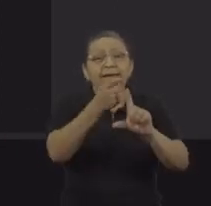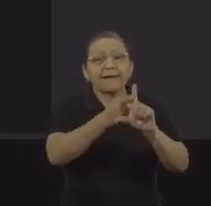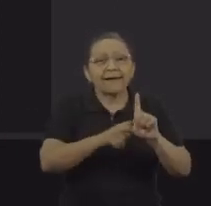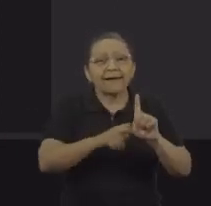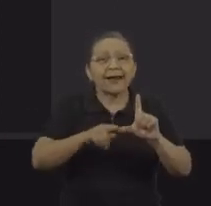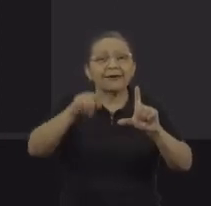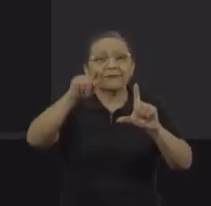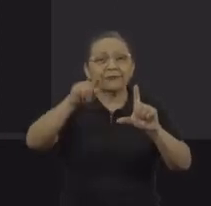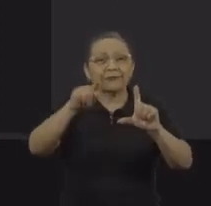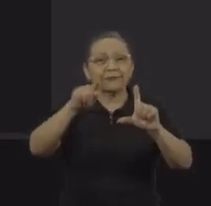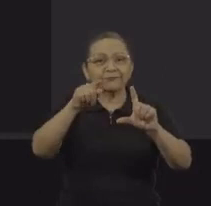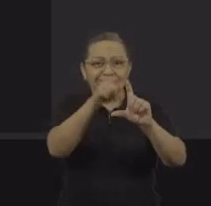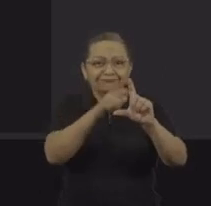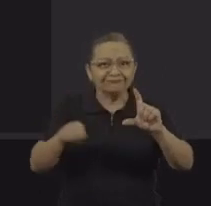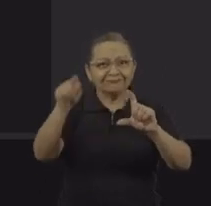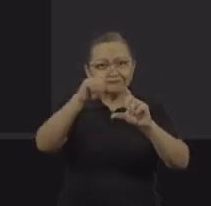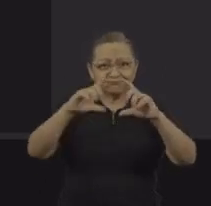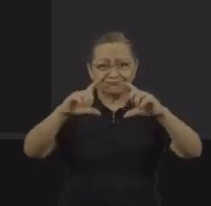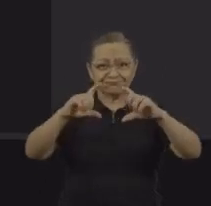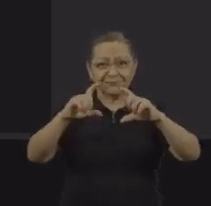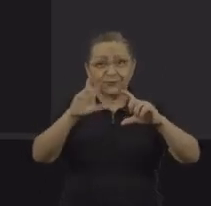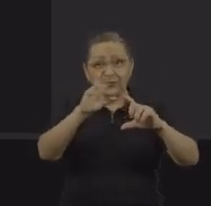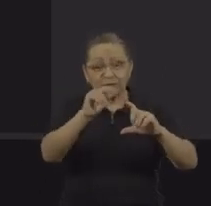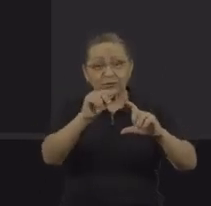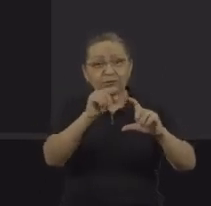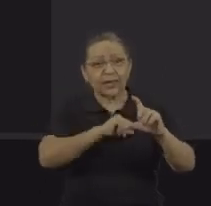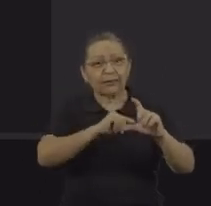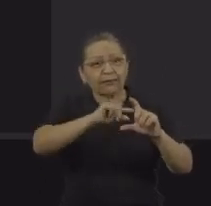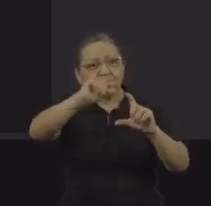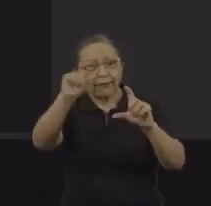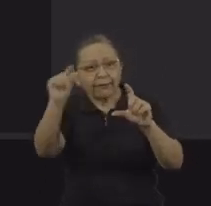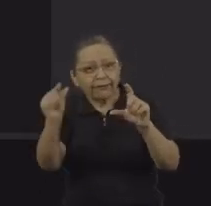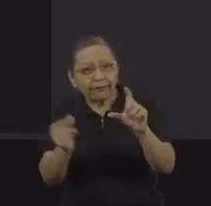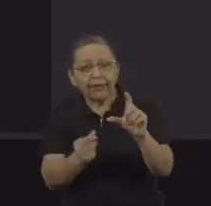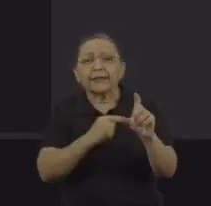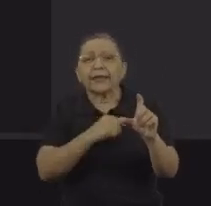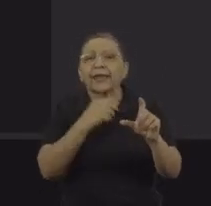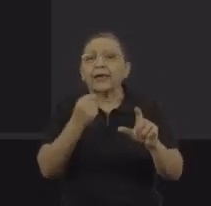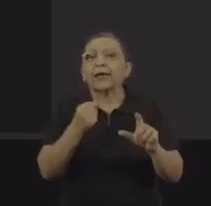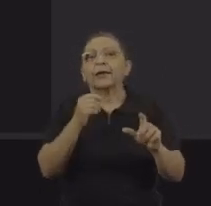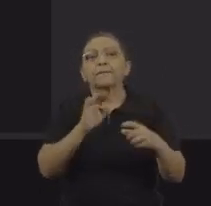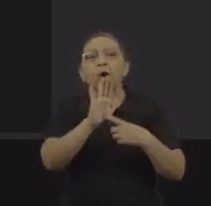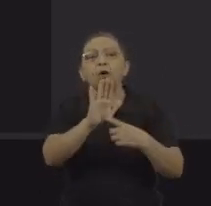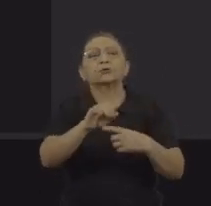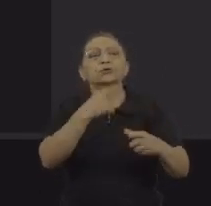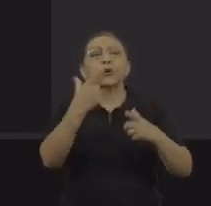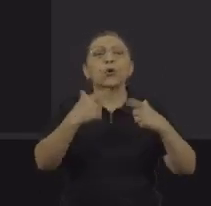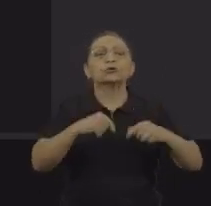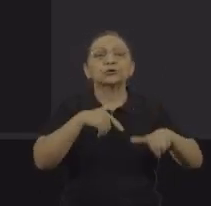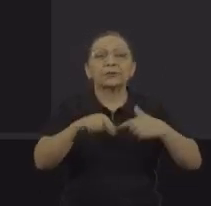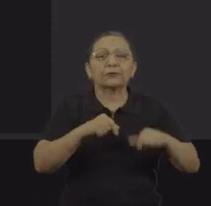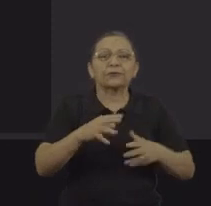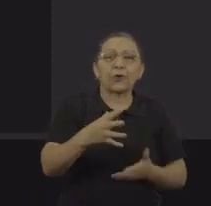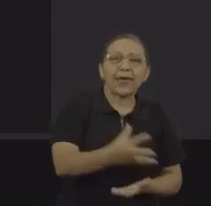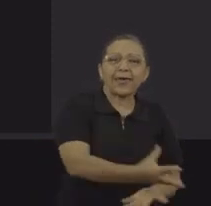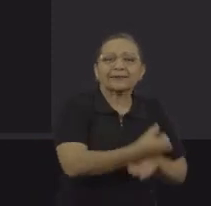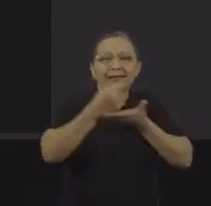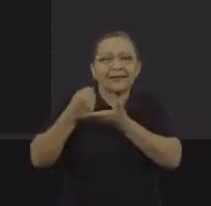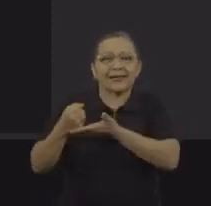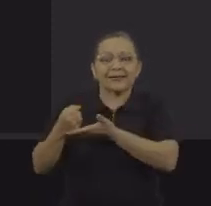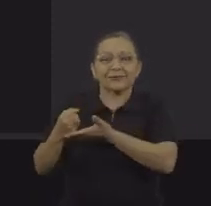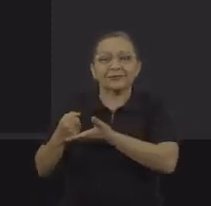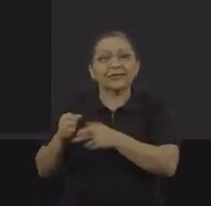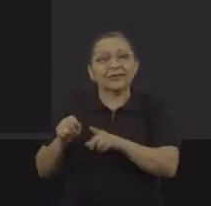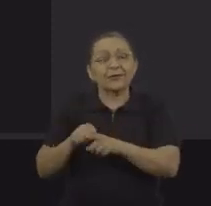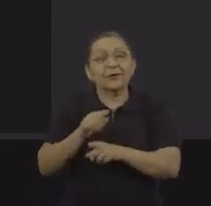reiteração do que eu já falei, são as atividades econômicas em que os trabalhadores foram resgatados, pecuária, cana-de-açúcar, lavoura. E aí eu